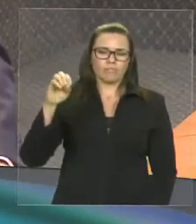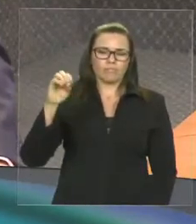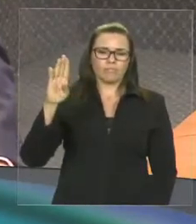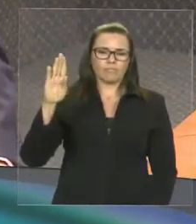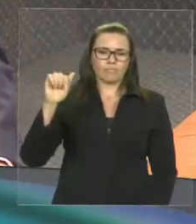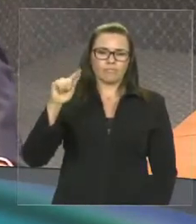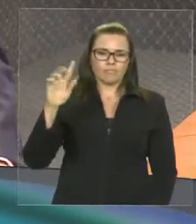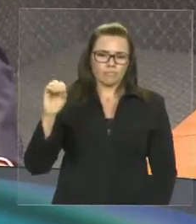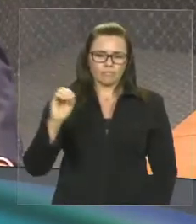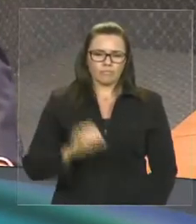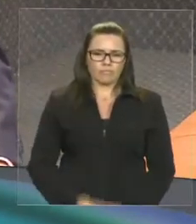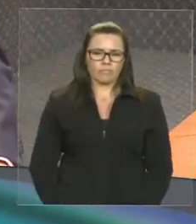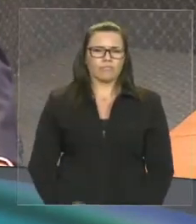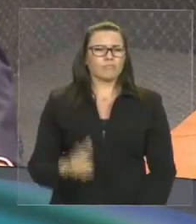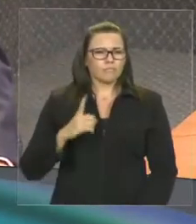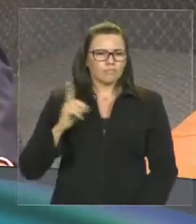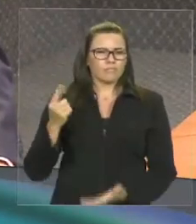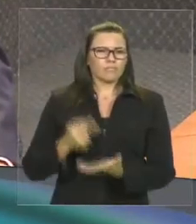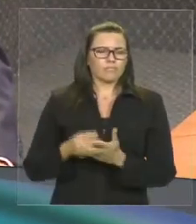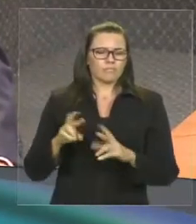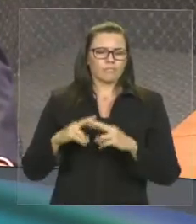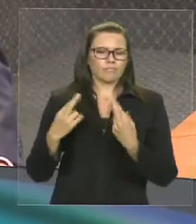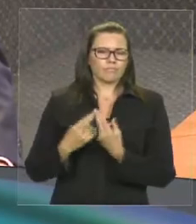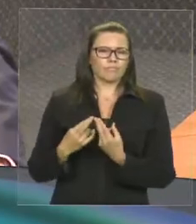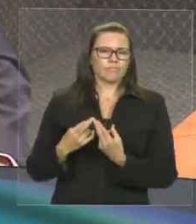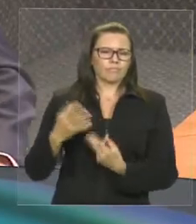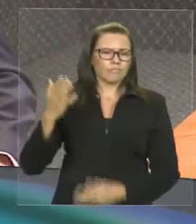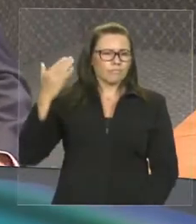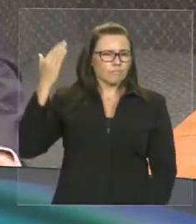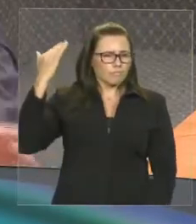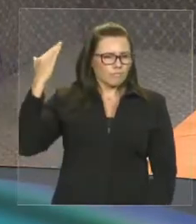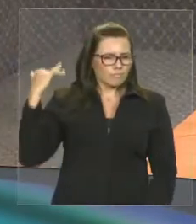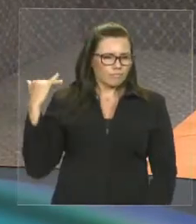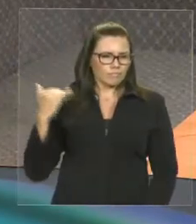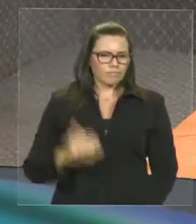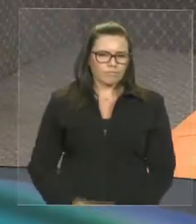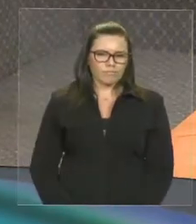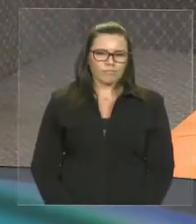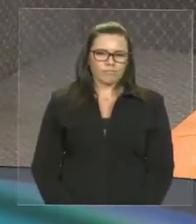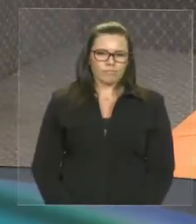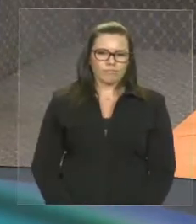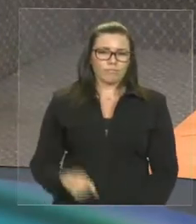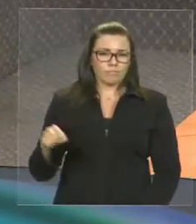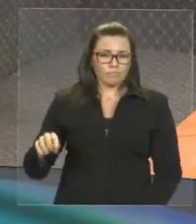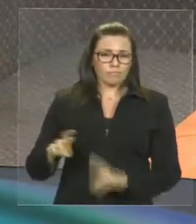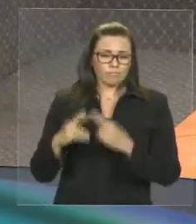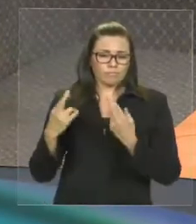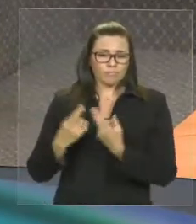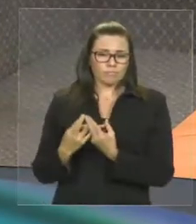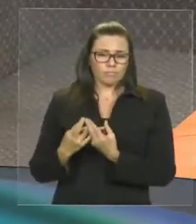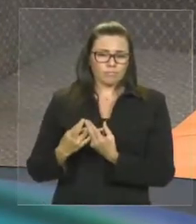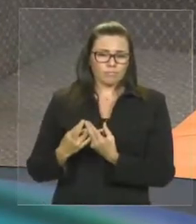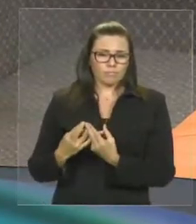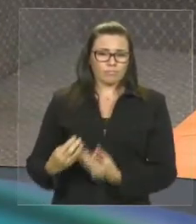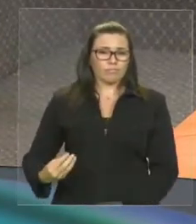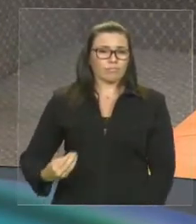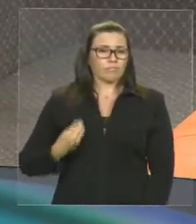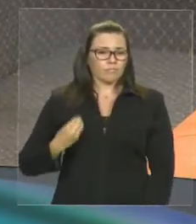Que interessante naquele dia. Lá não estava o deputado Adriano,